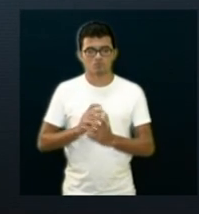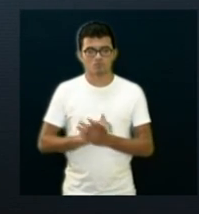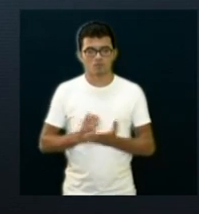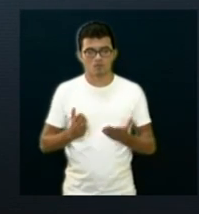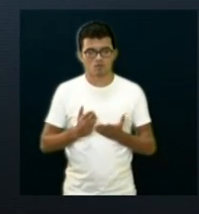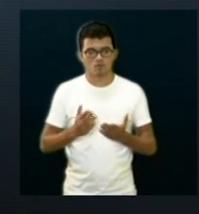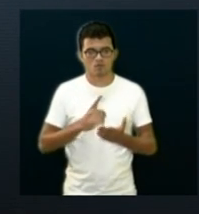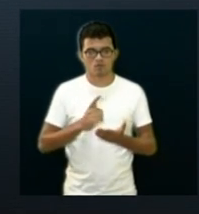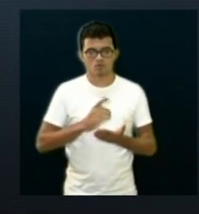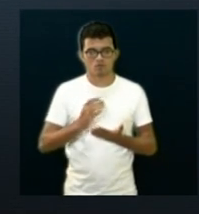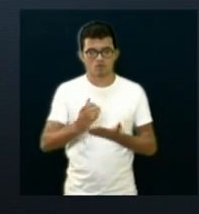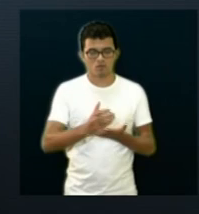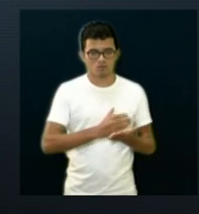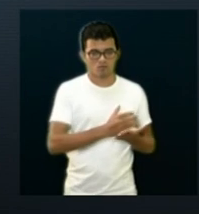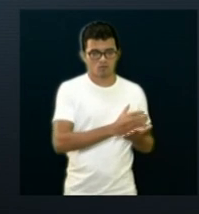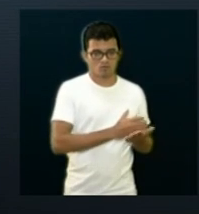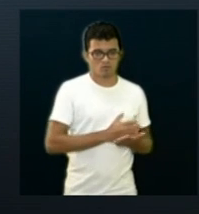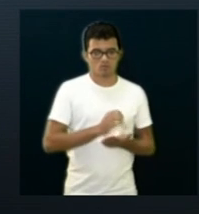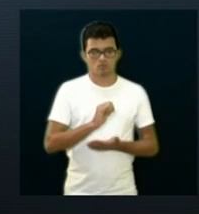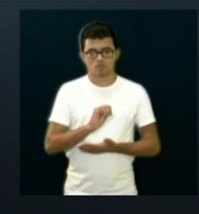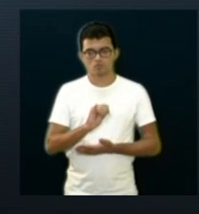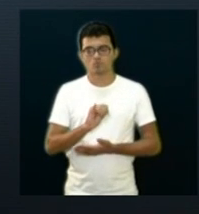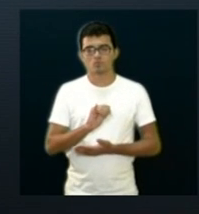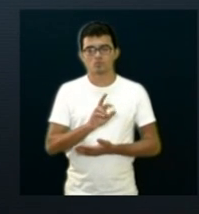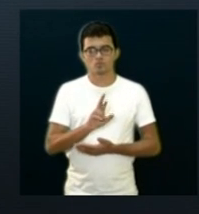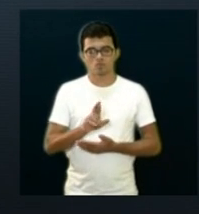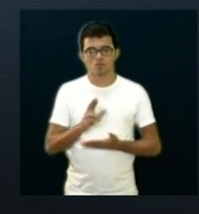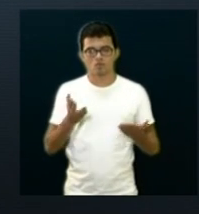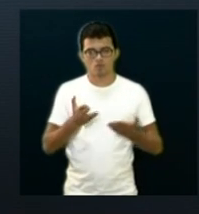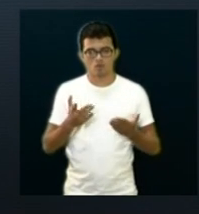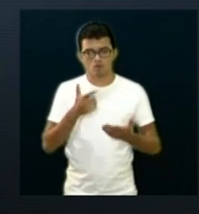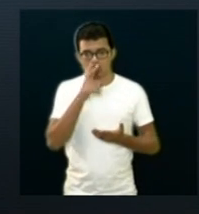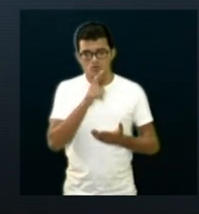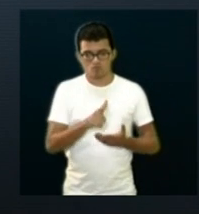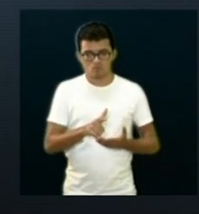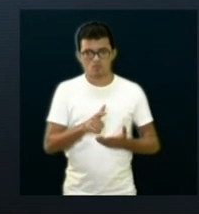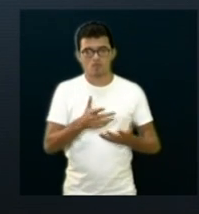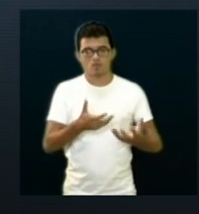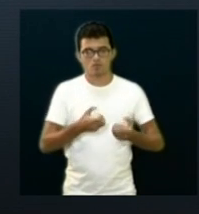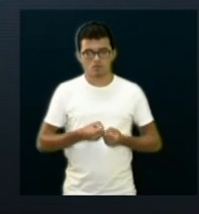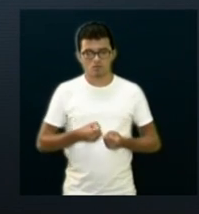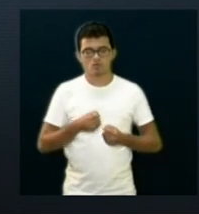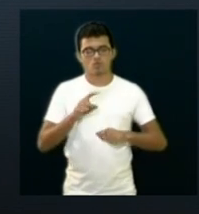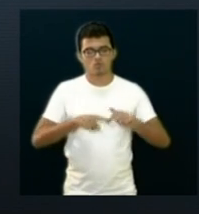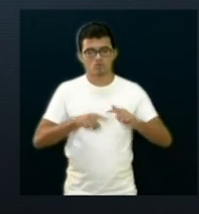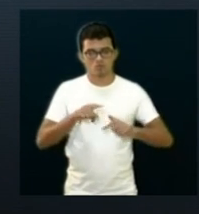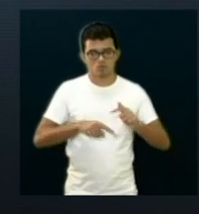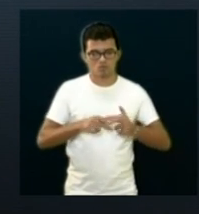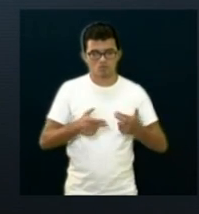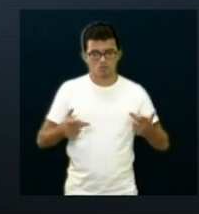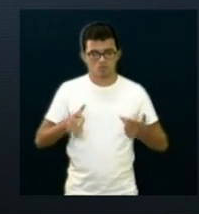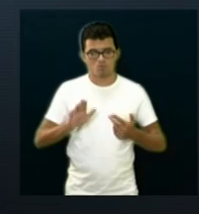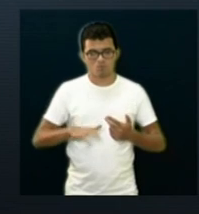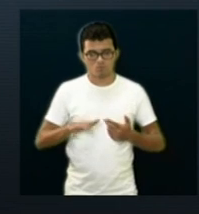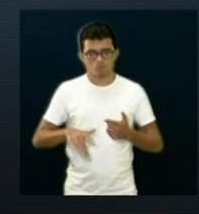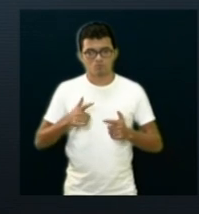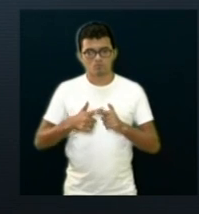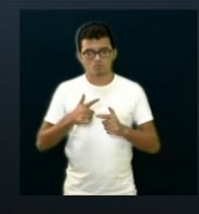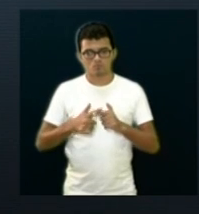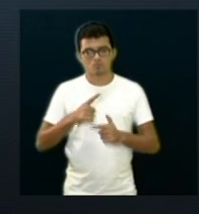recolher o imposto de renda patronal e adquire também equipamentos e produtos mais baratos, com baixo custo, por conta desse